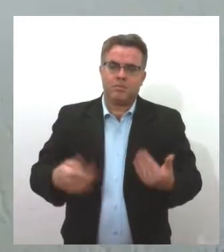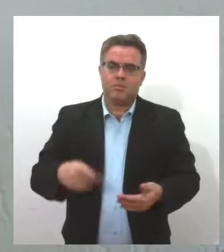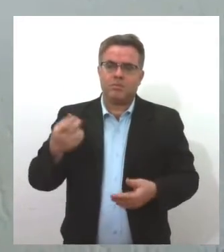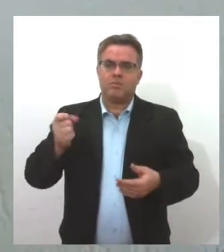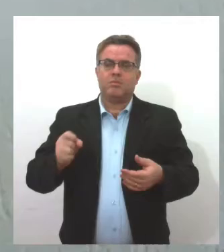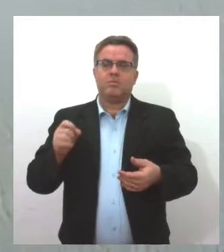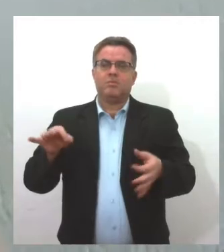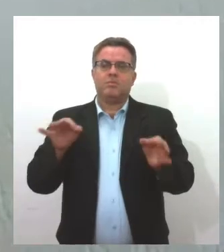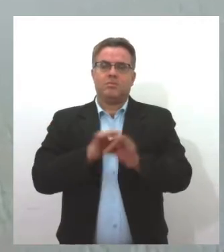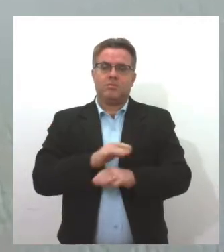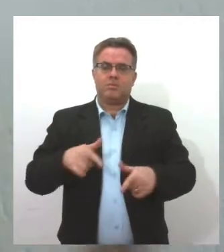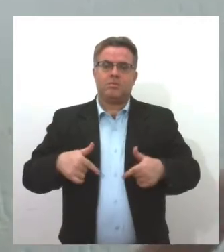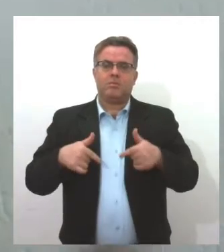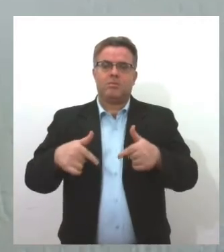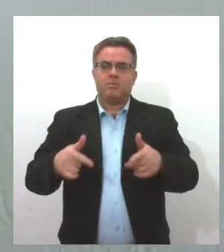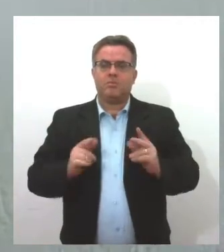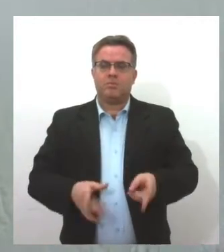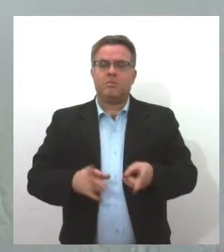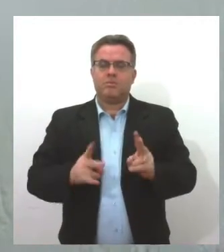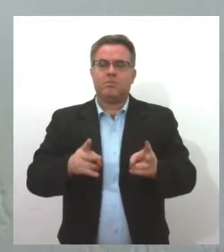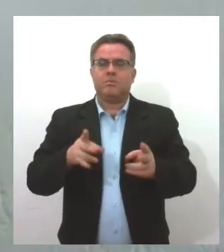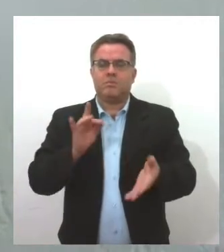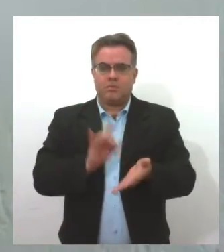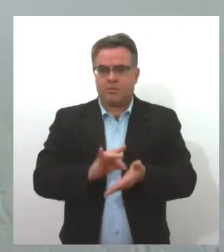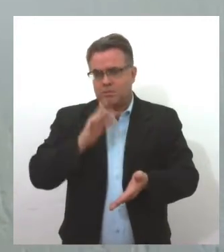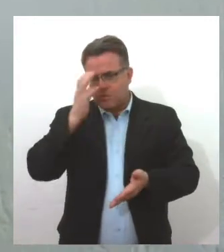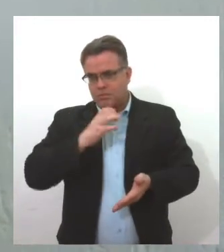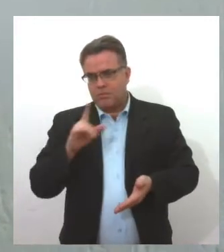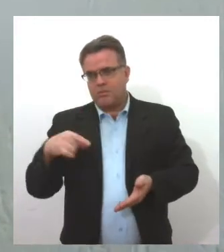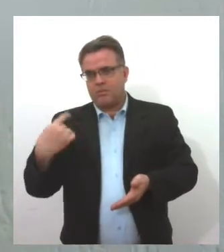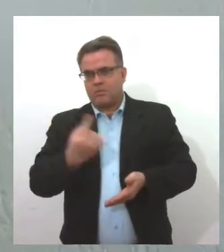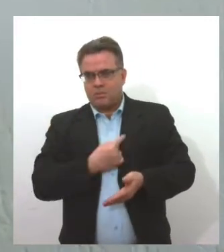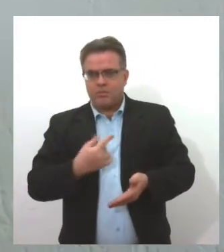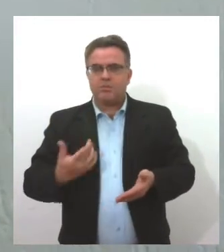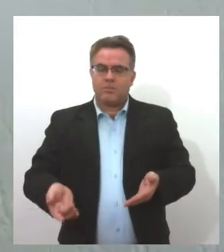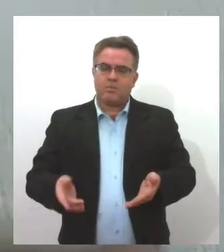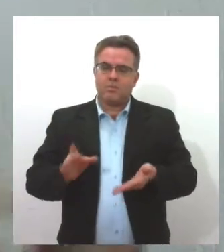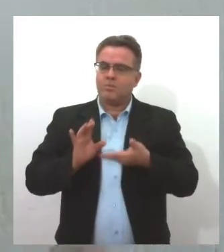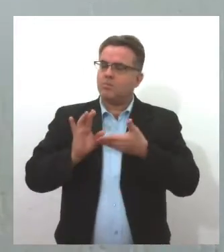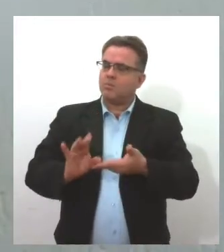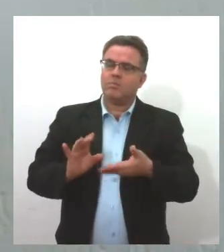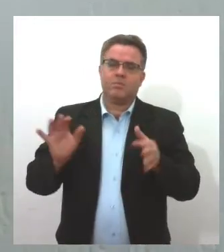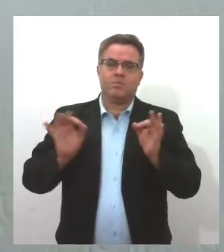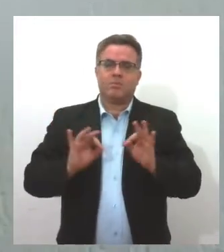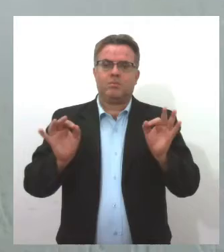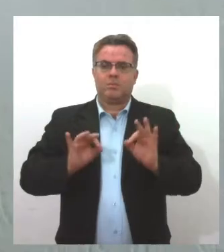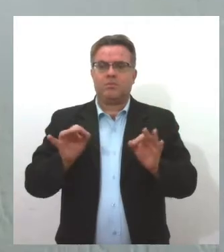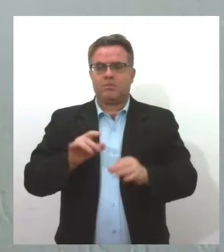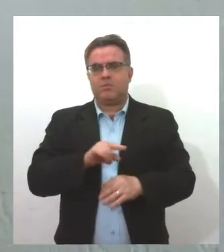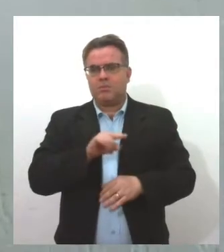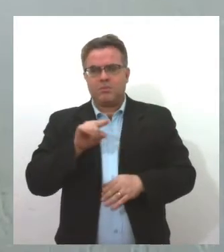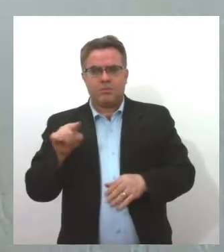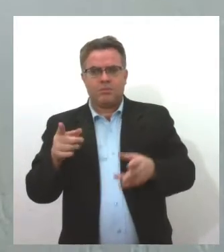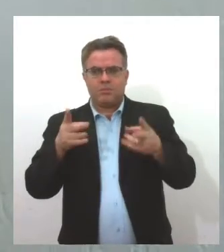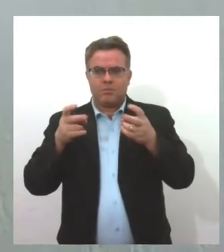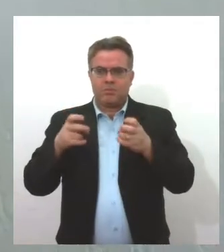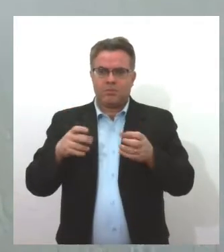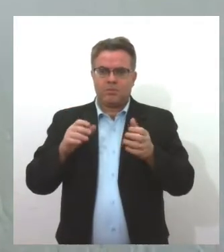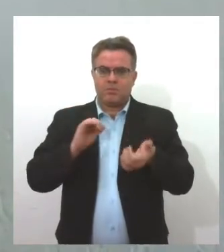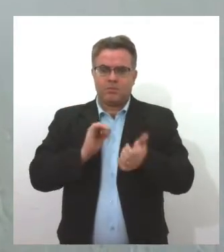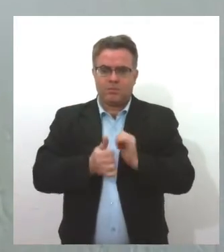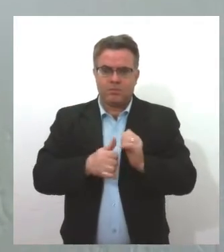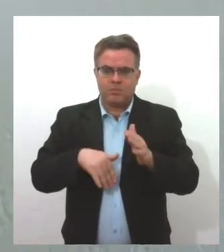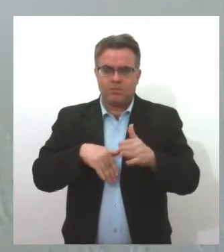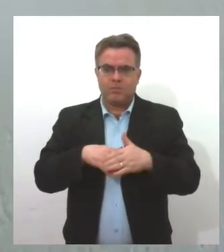resistência. É verdade que nós não temos patrocinador. você vê um clube de futebol, nada